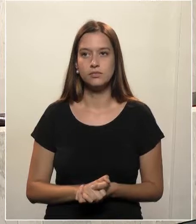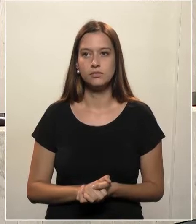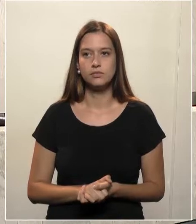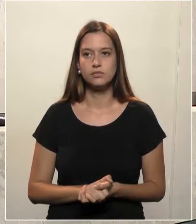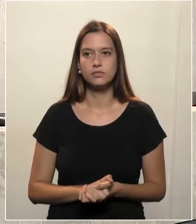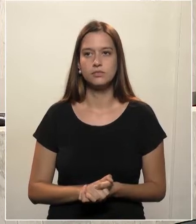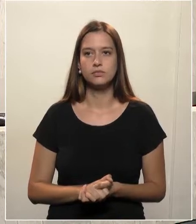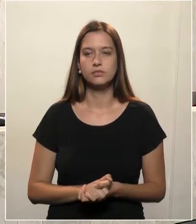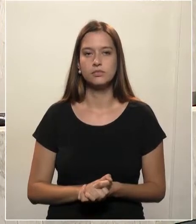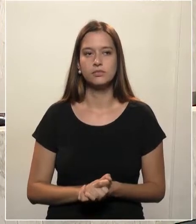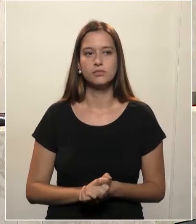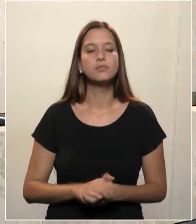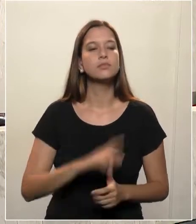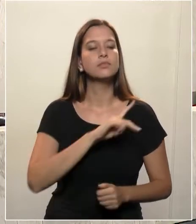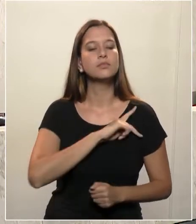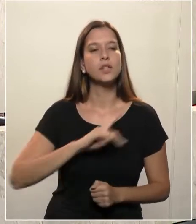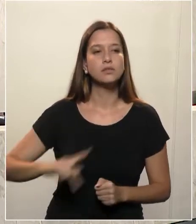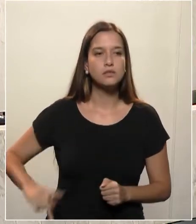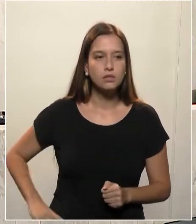Senhor presidente,